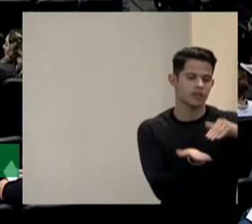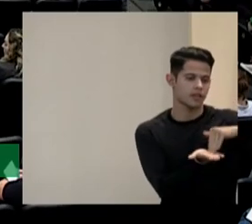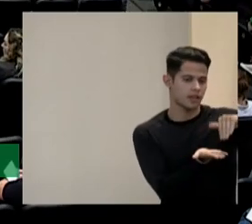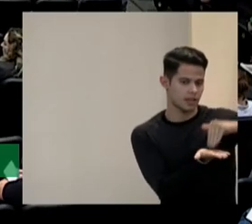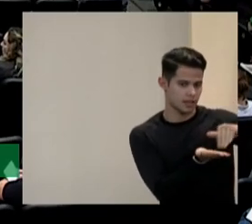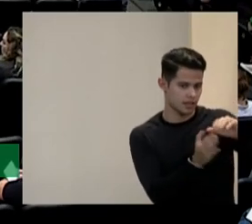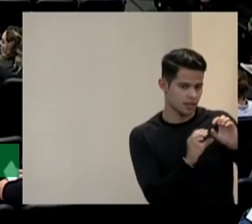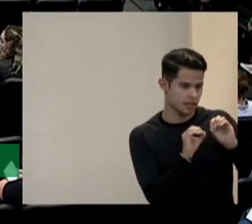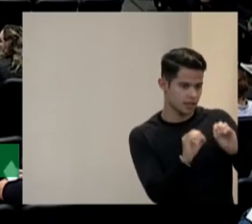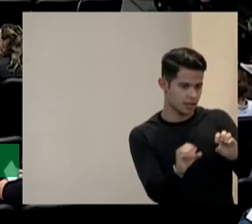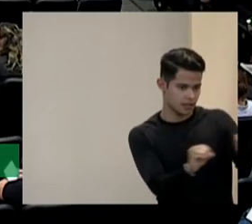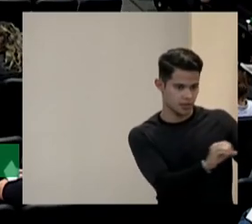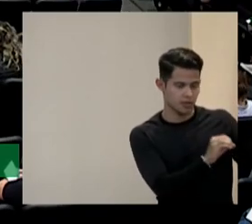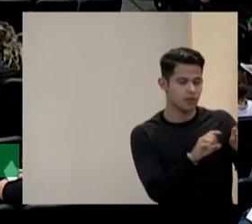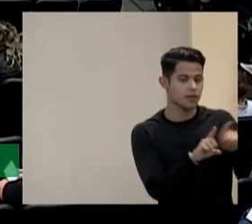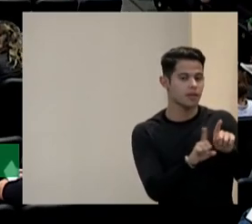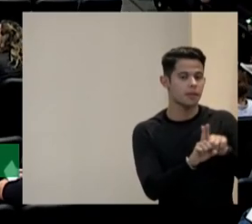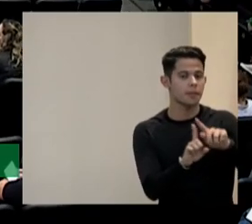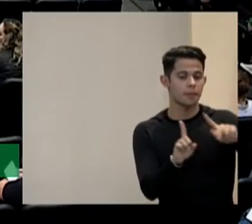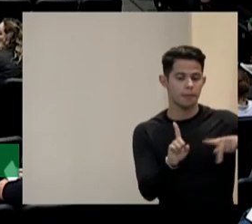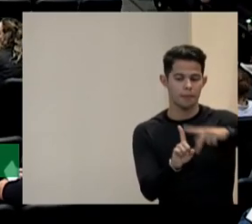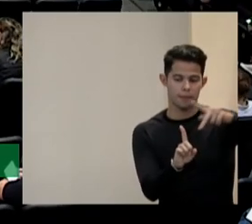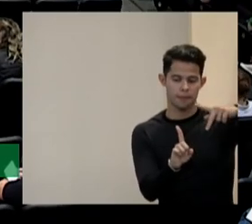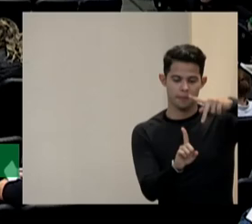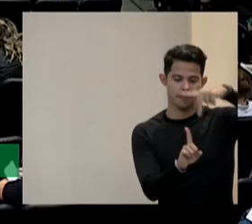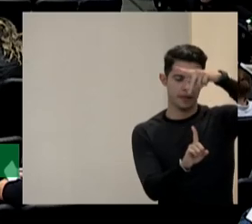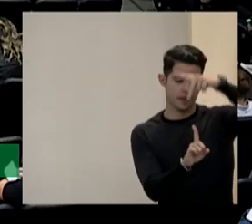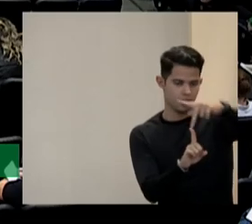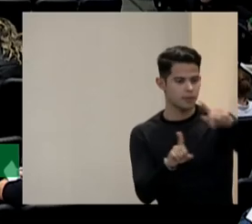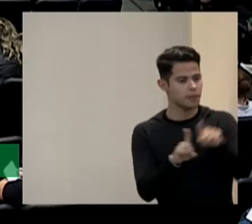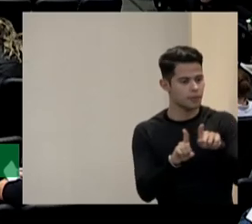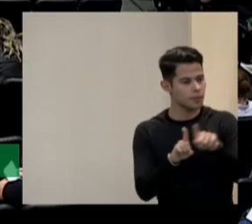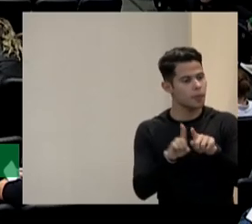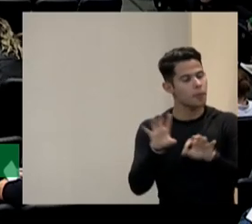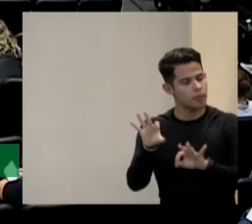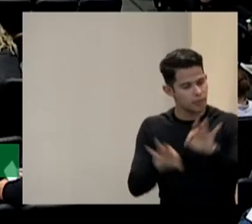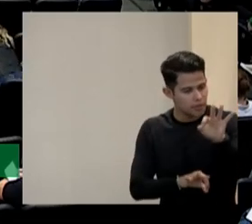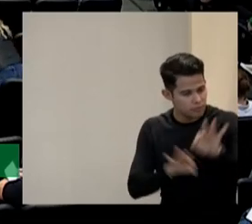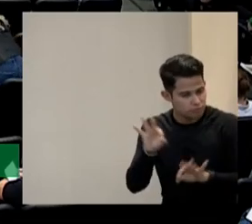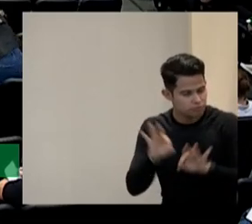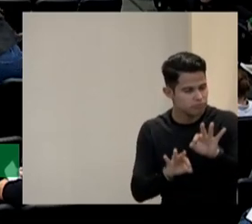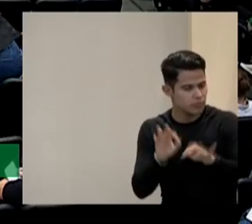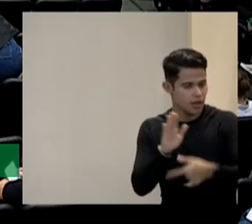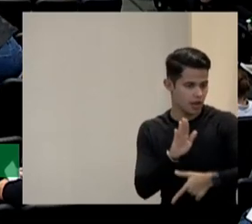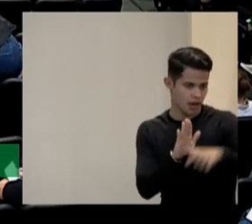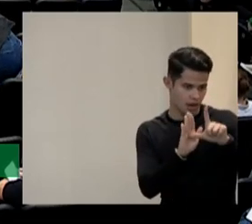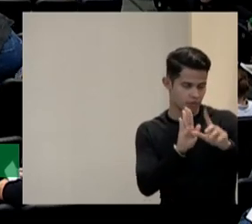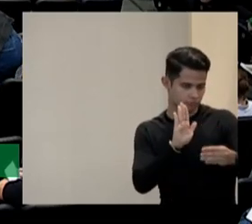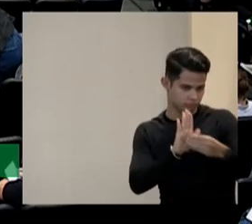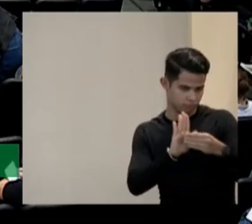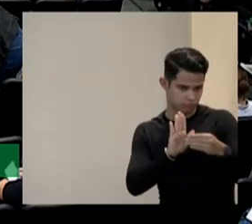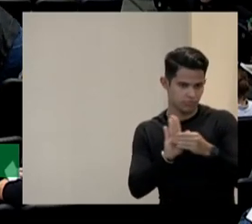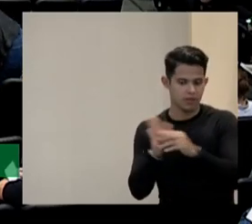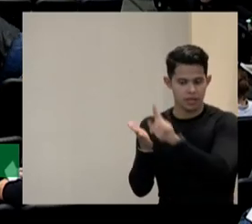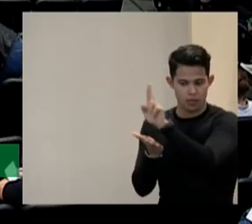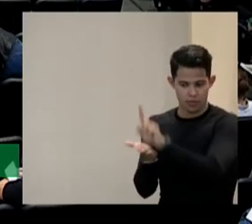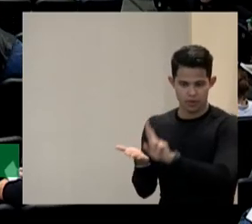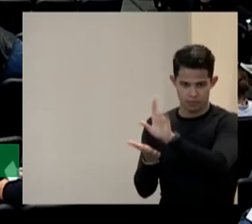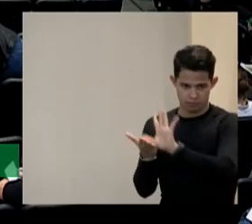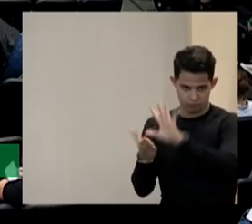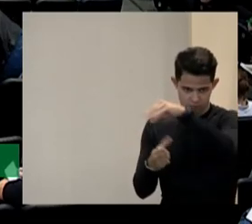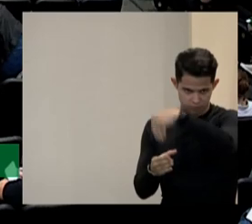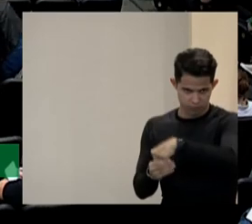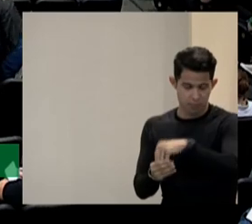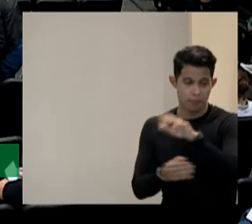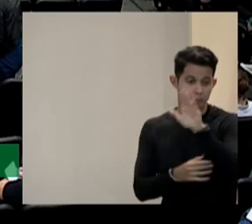ou nos planos ou os planejamentos que son feitos nas universidades mas